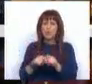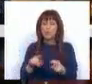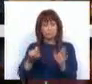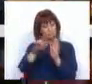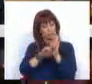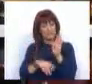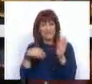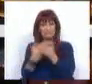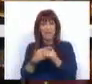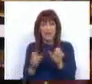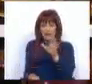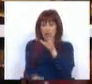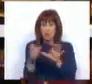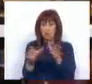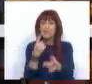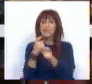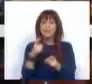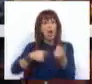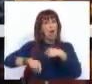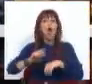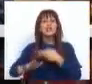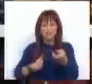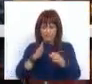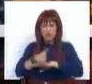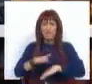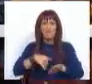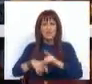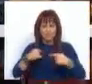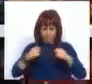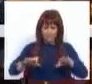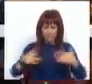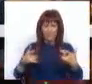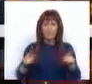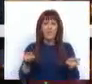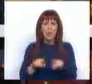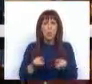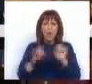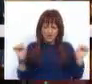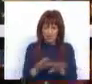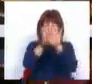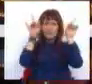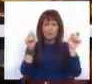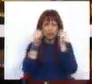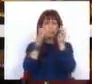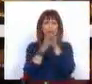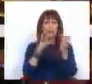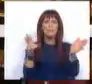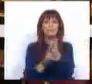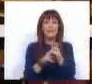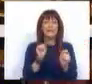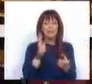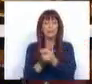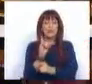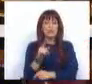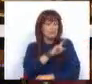Regimento, criarmos uma comissão de inquérito. E nós vamos tomar essa iniciativa para que seja esclarecida toda a verdade sobre este